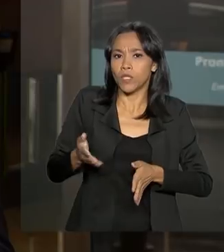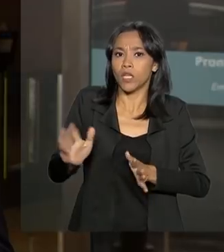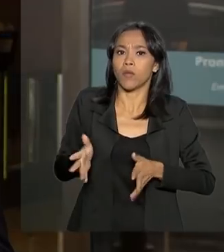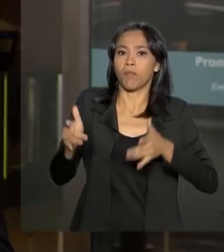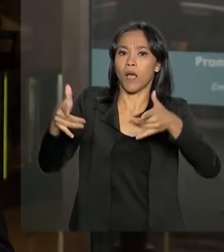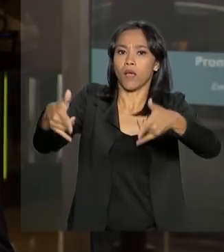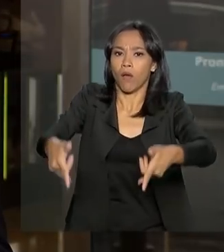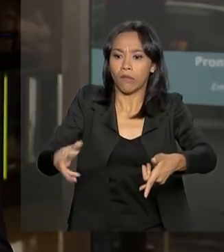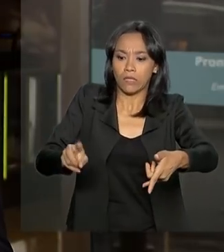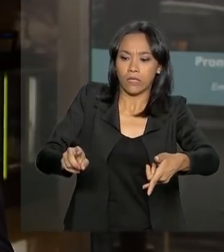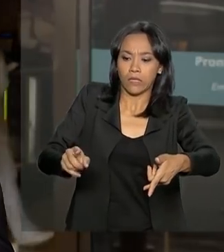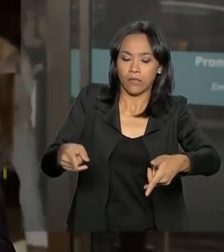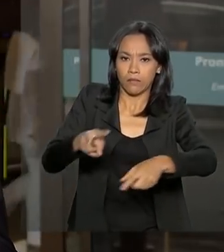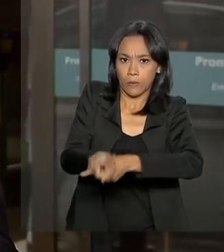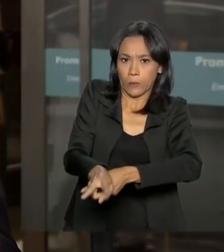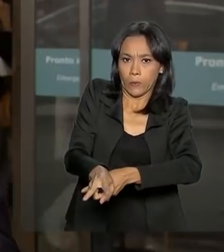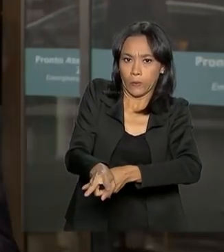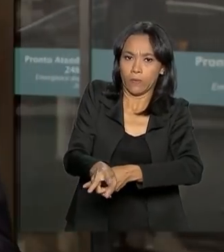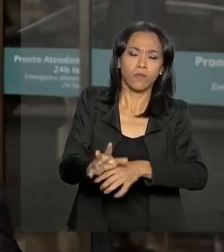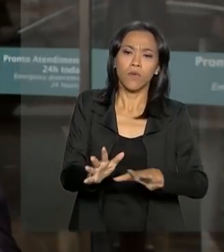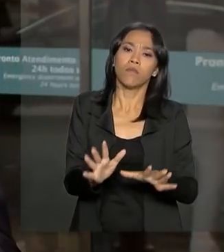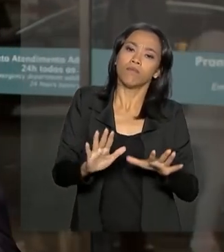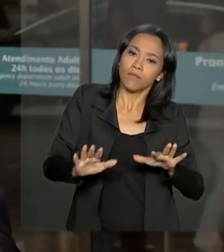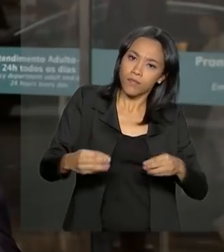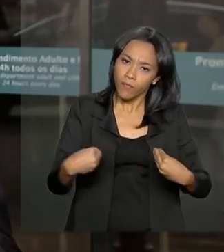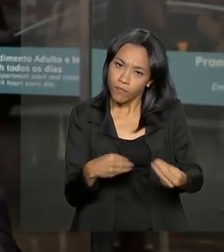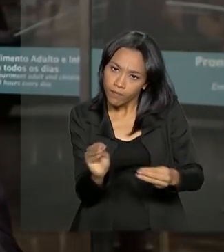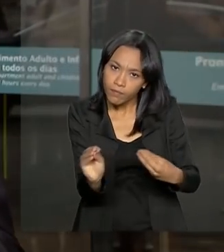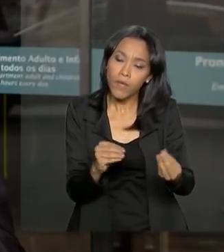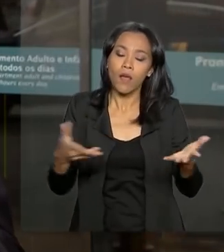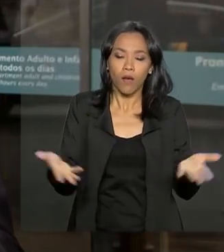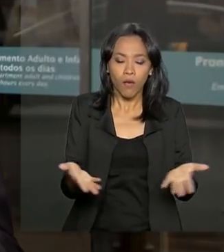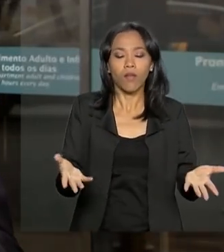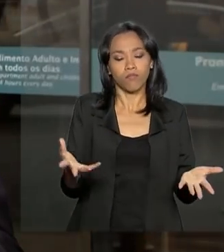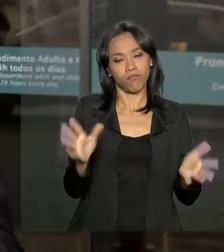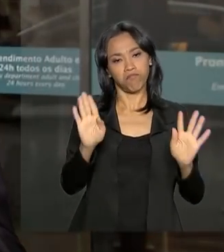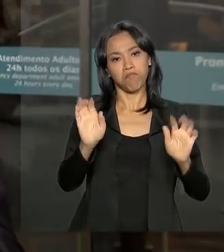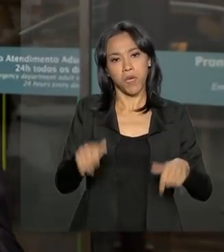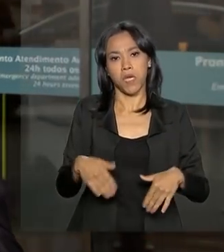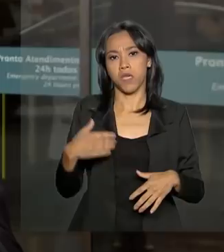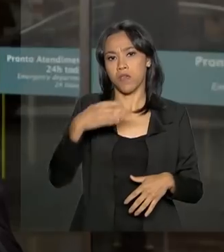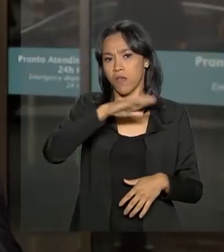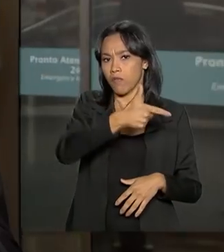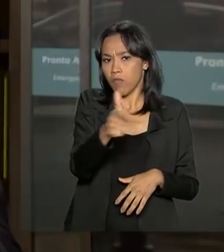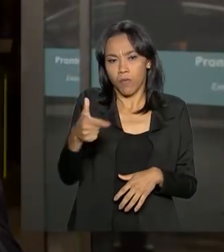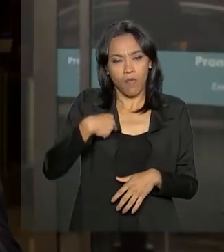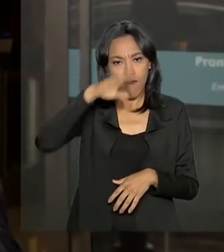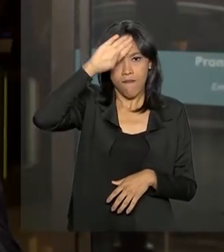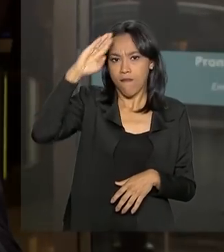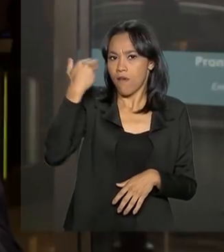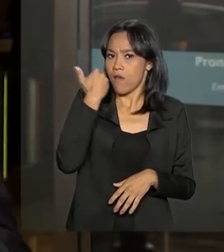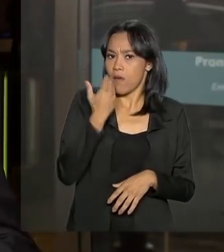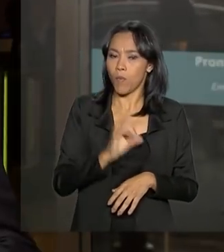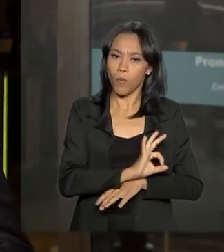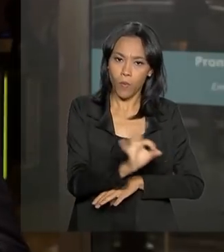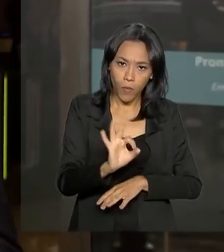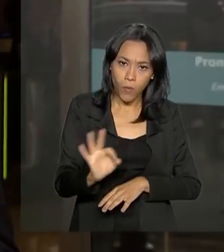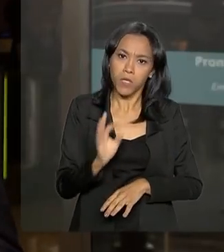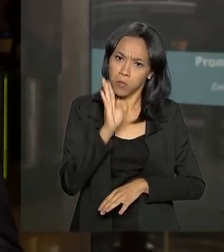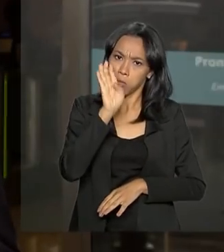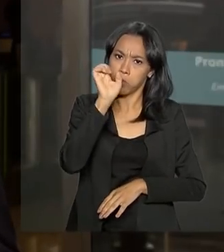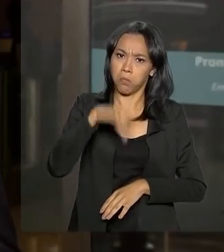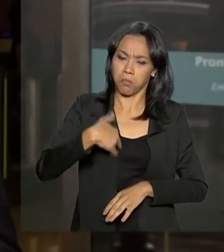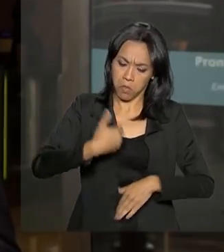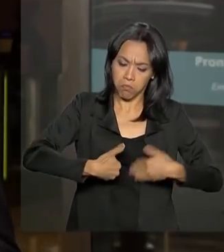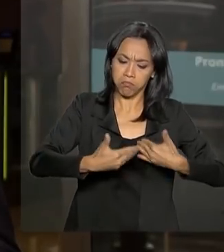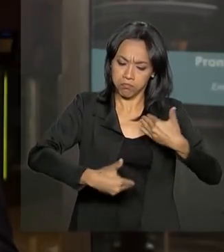informações passadas pela presidência da República, o presidente está estável, sem febre, sem intercorrência e em plena evolução.